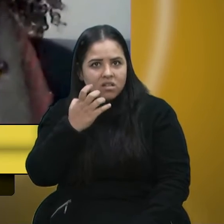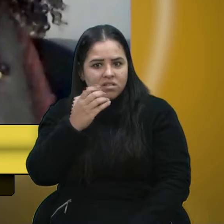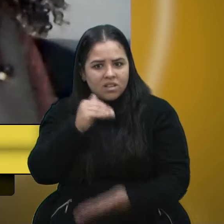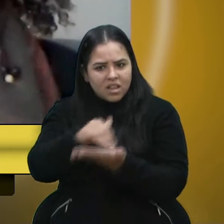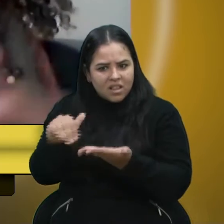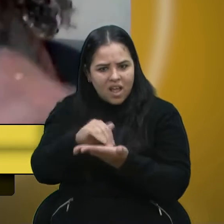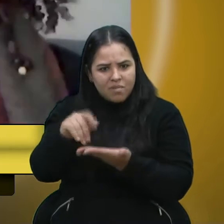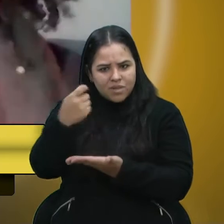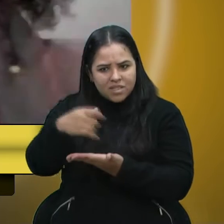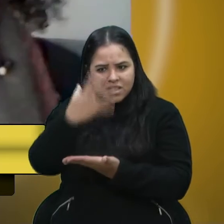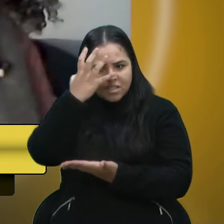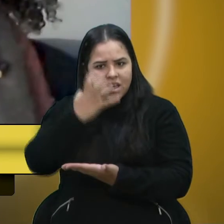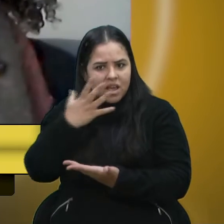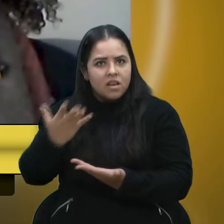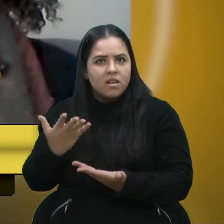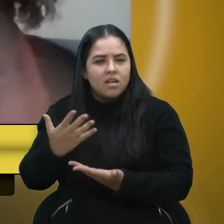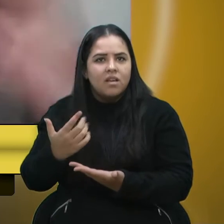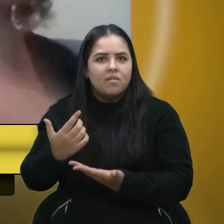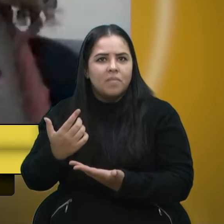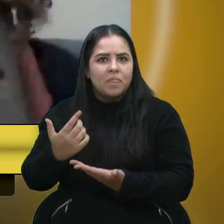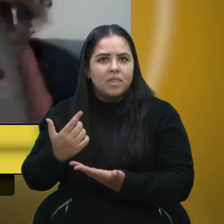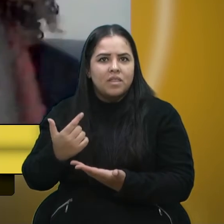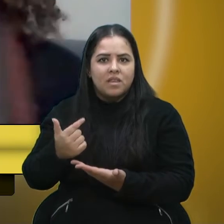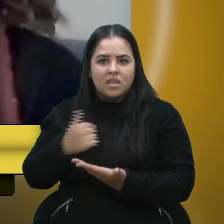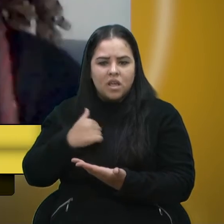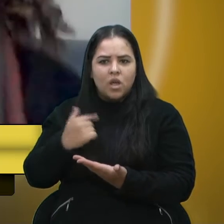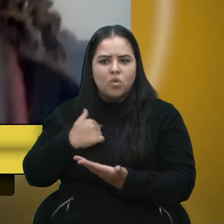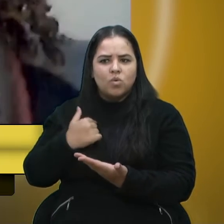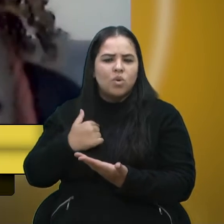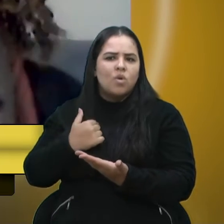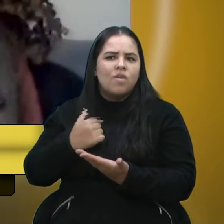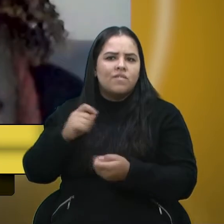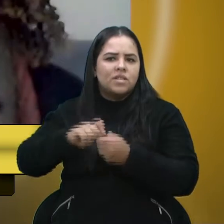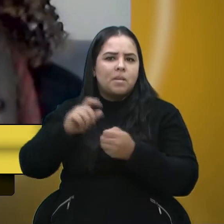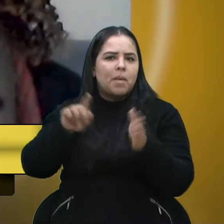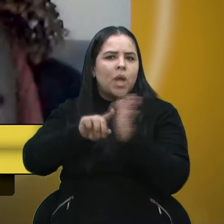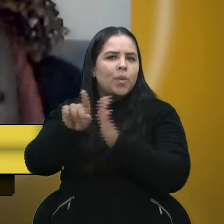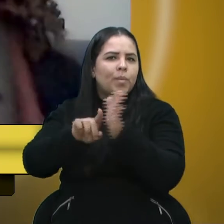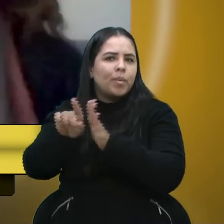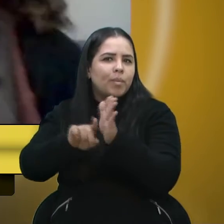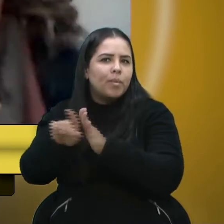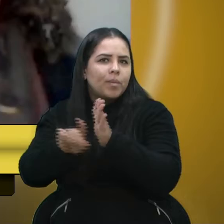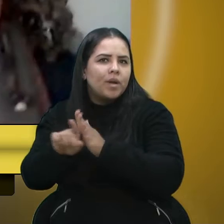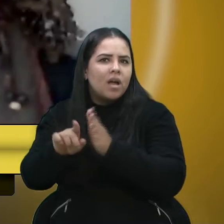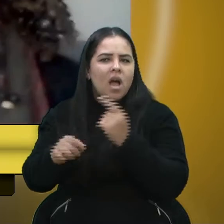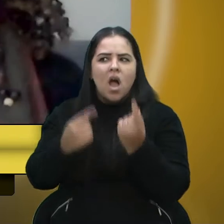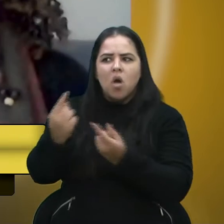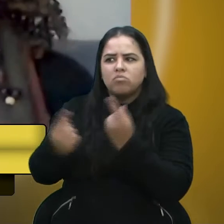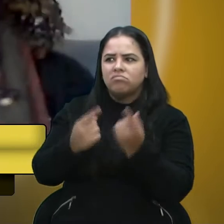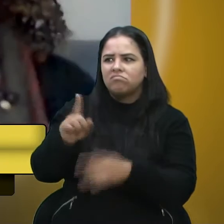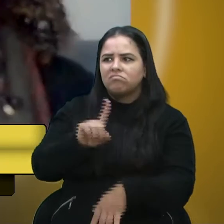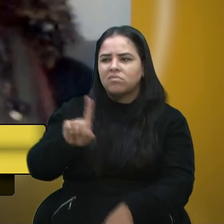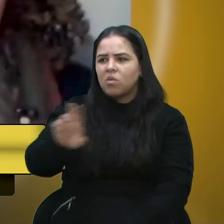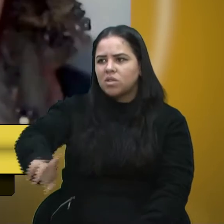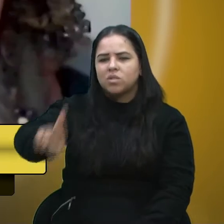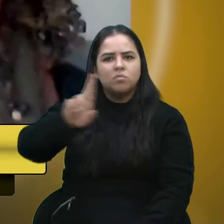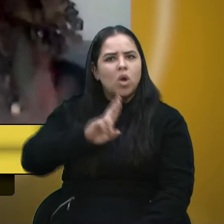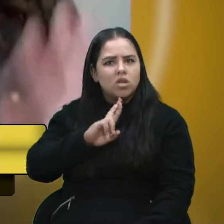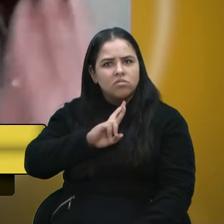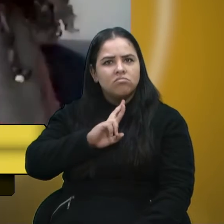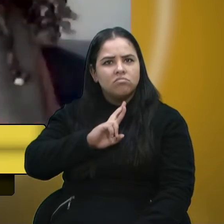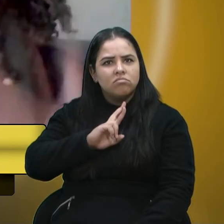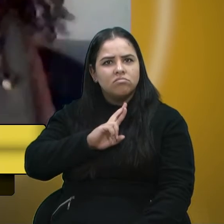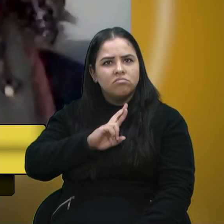quando eu fiz um conjunto de questionamentos, alguns simplesmente não foram respondidos,